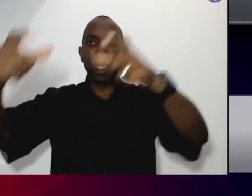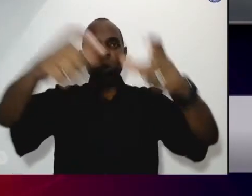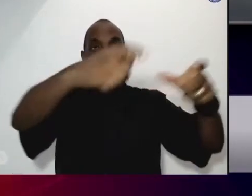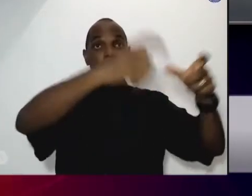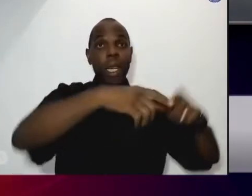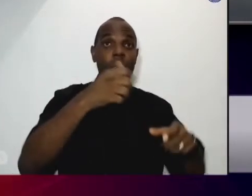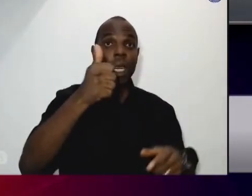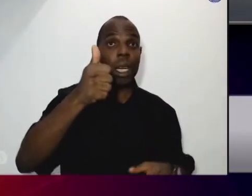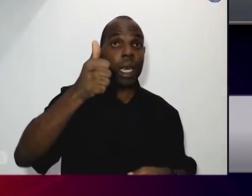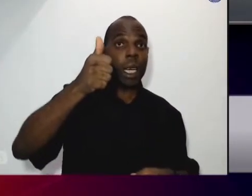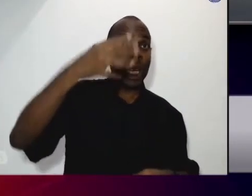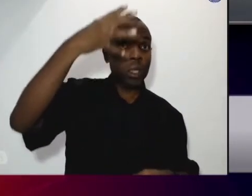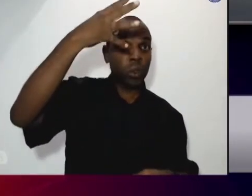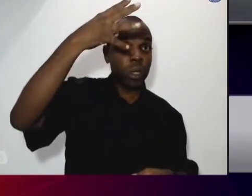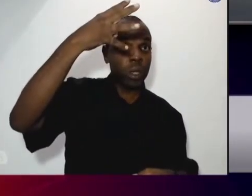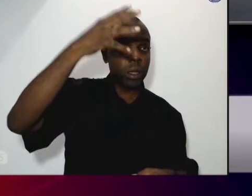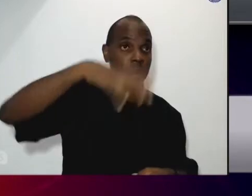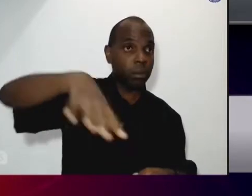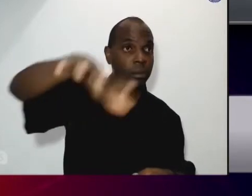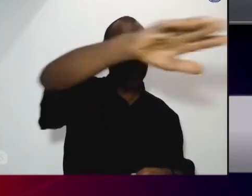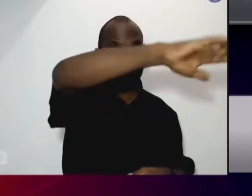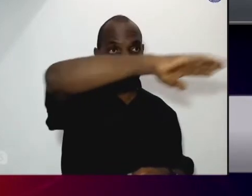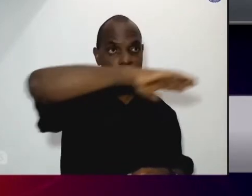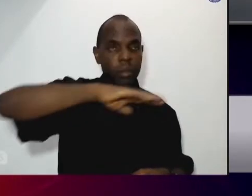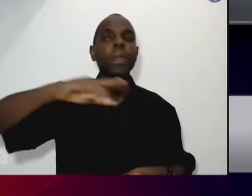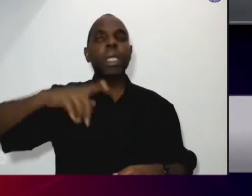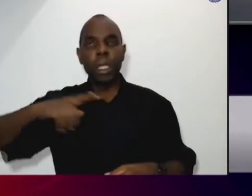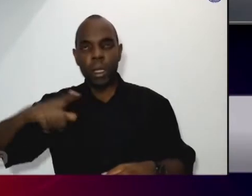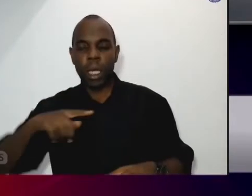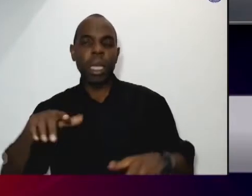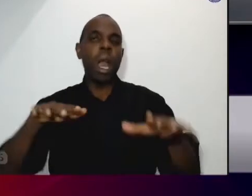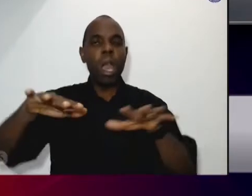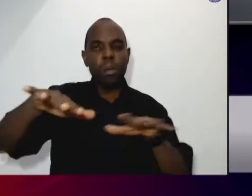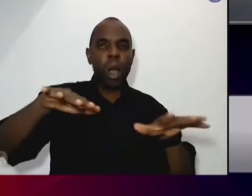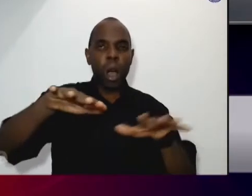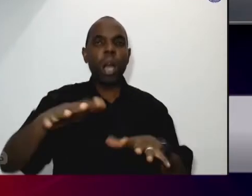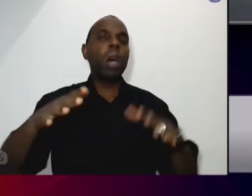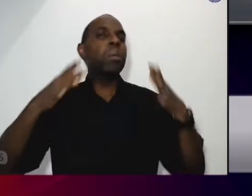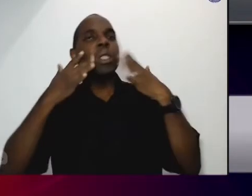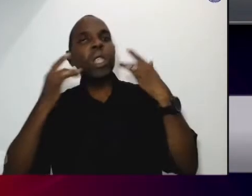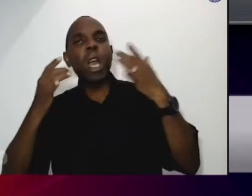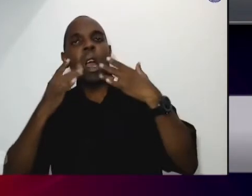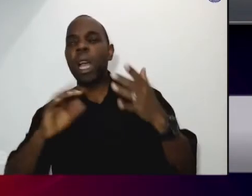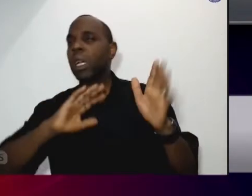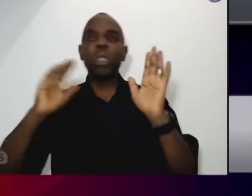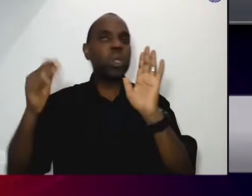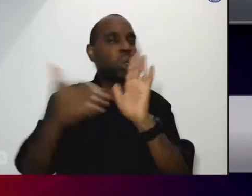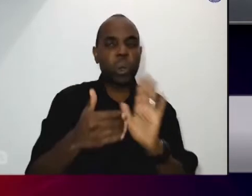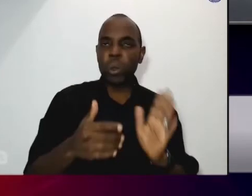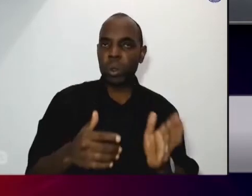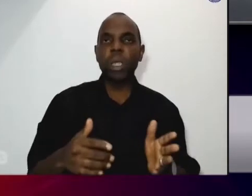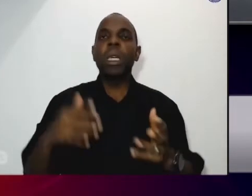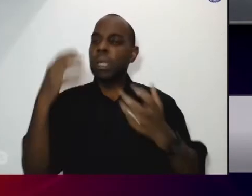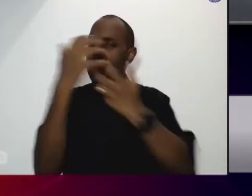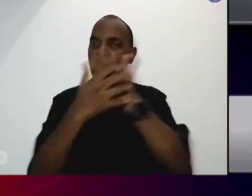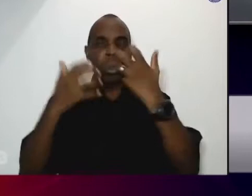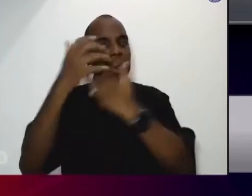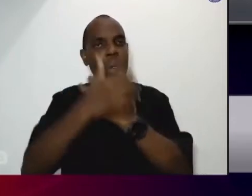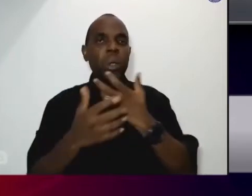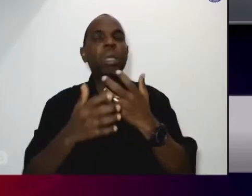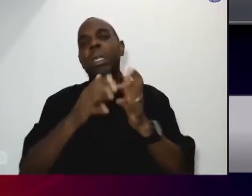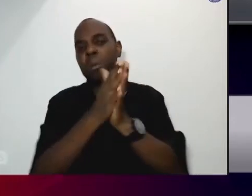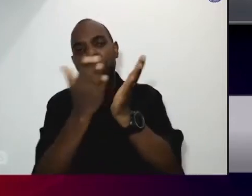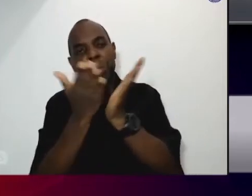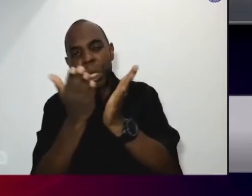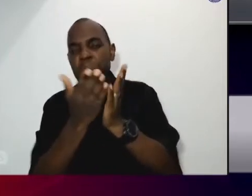3 anos aqui em Botucatu levando hip hop break teatro rap reggae e falando de prevenção e espiritualidade